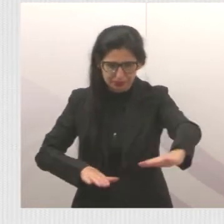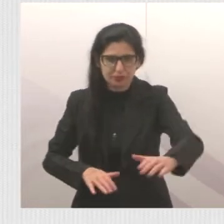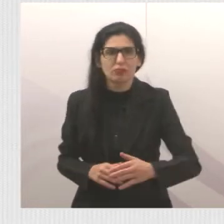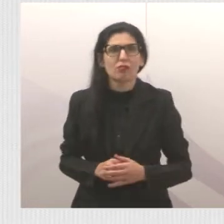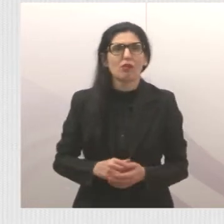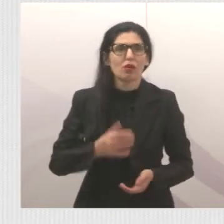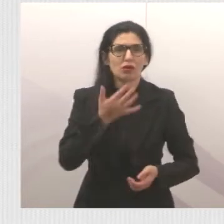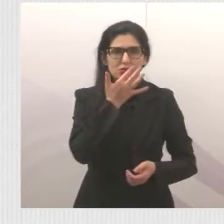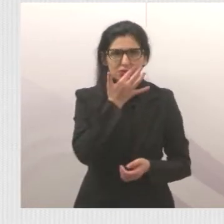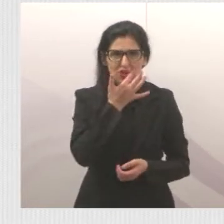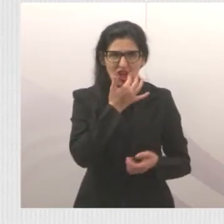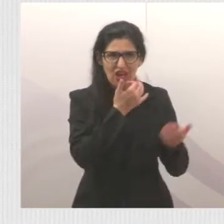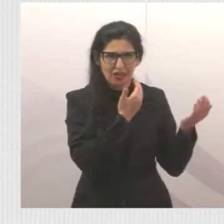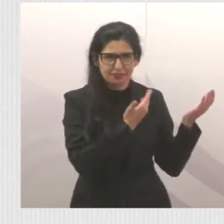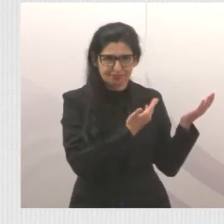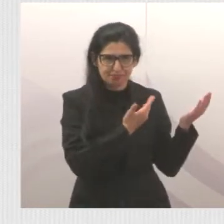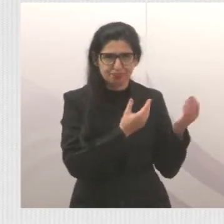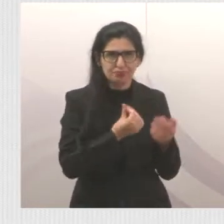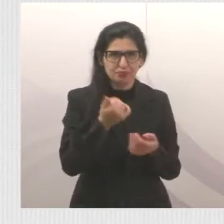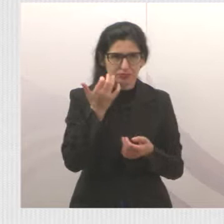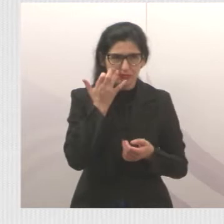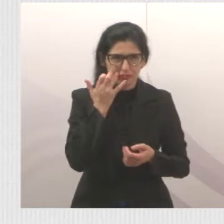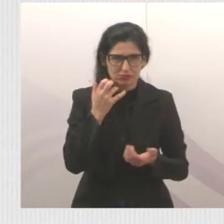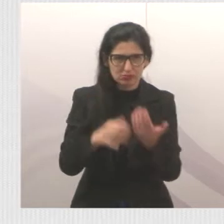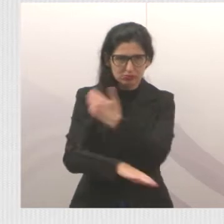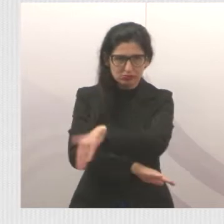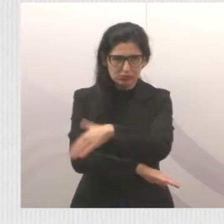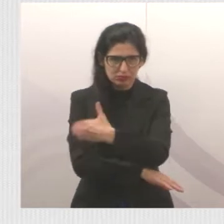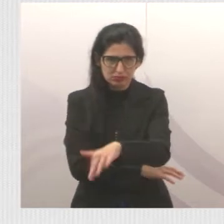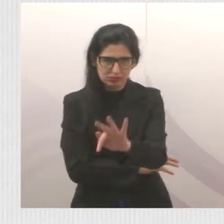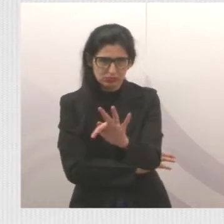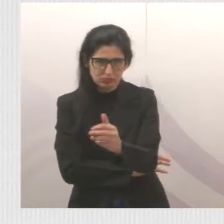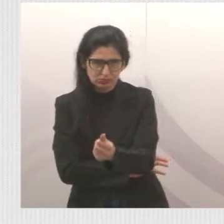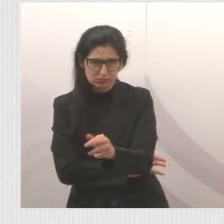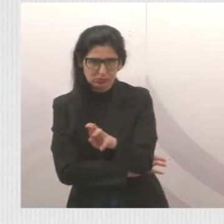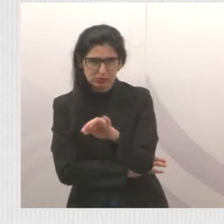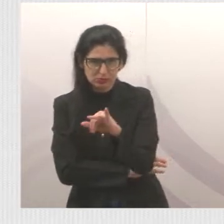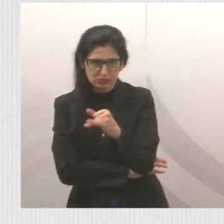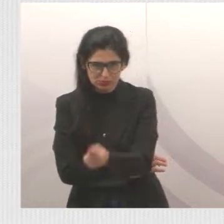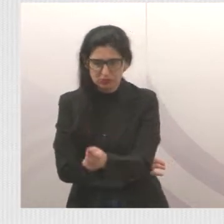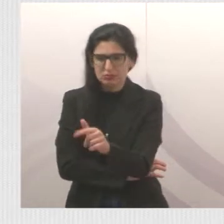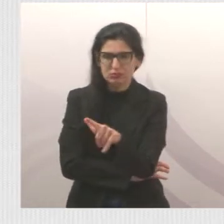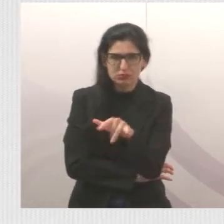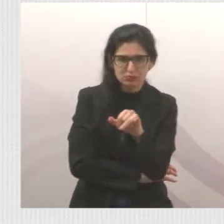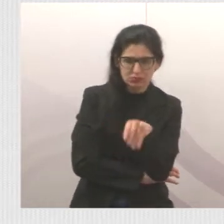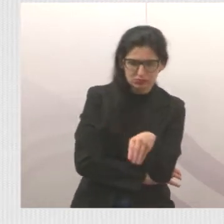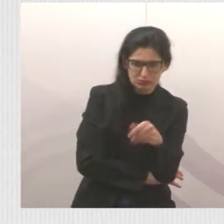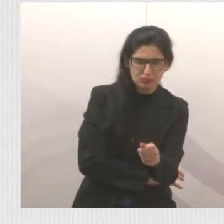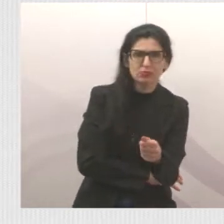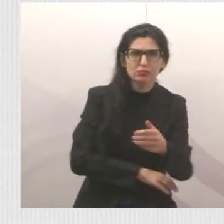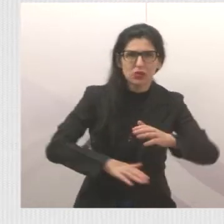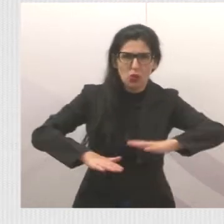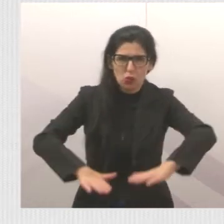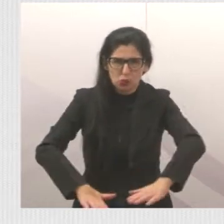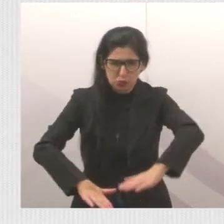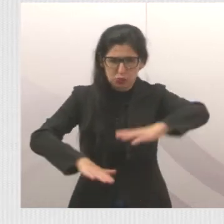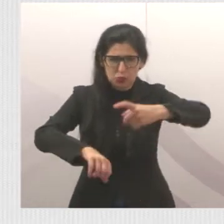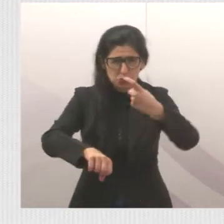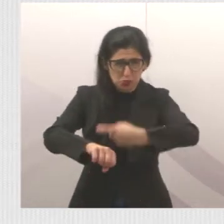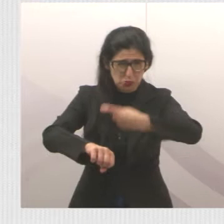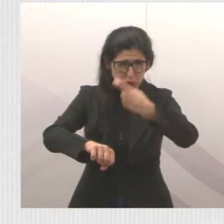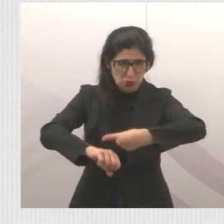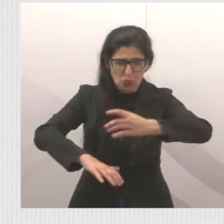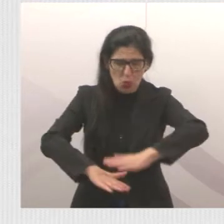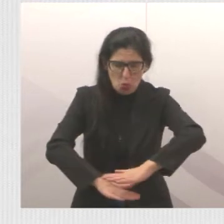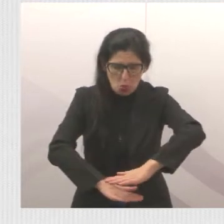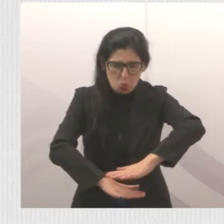222, 225. Fizeram esse asfalto alto, o morador me